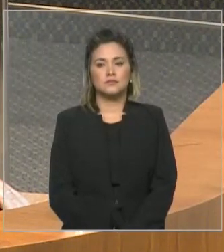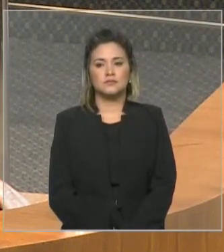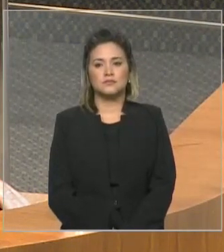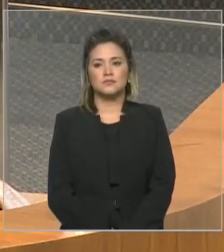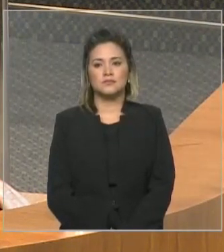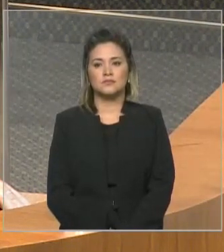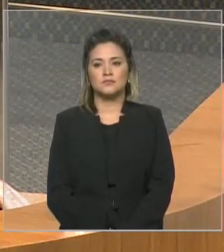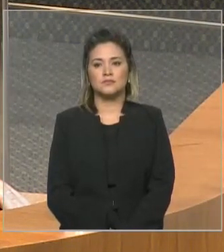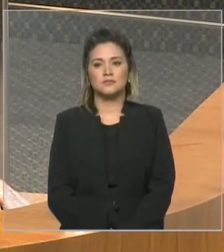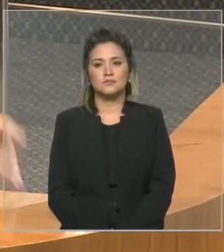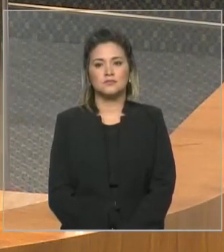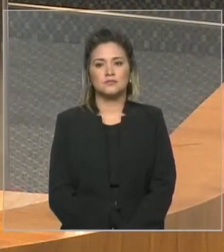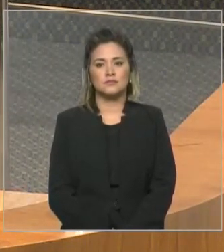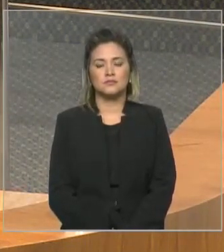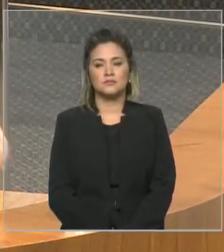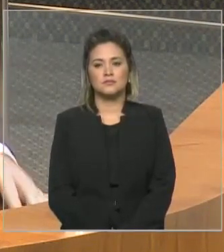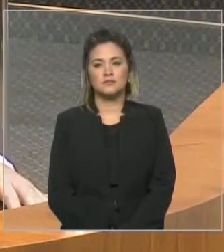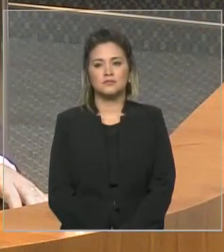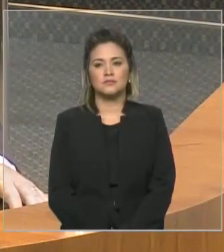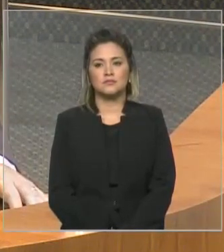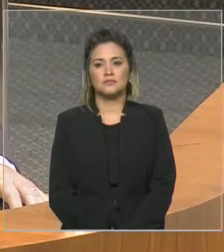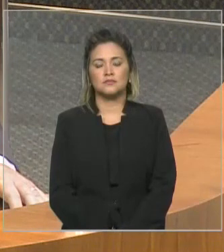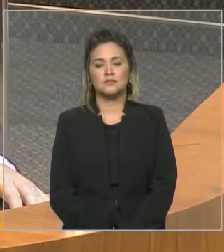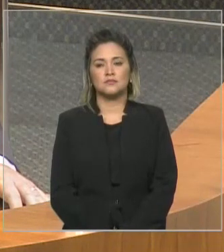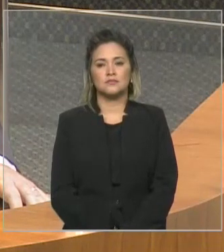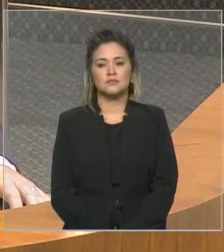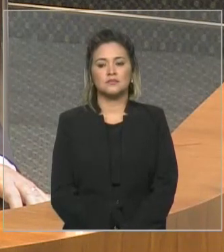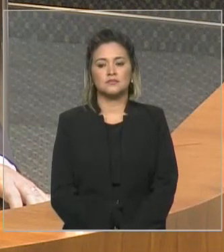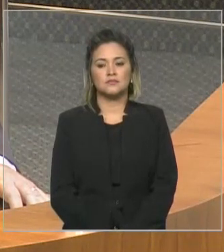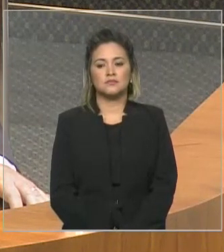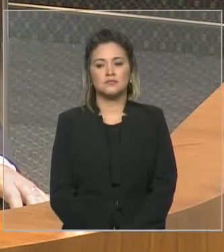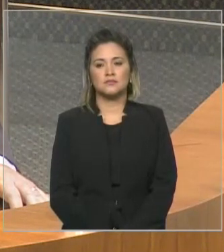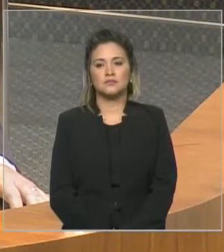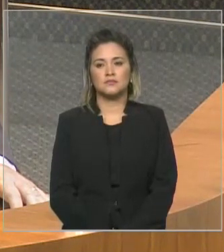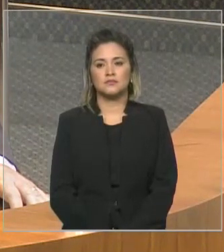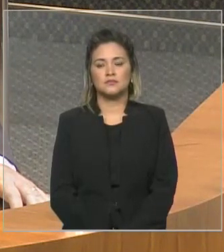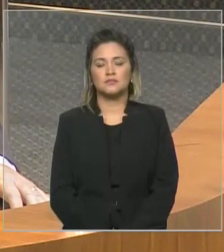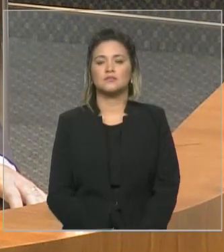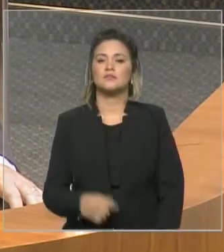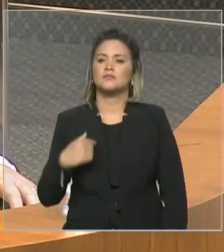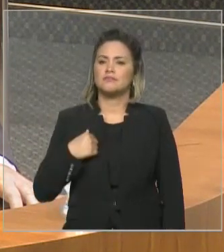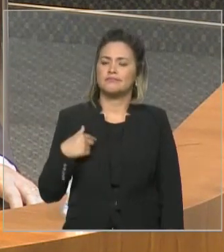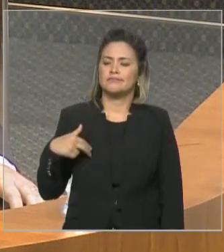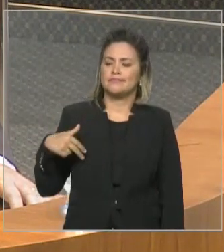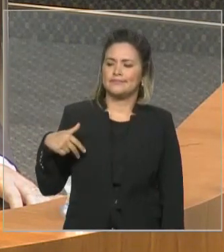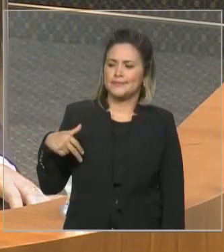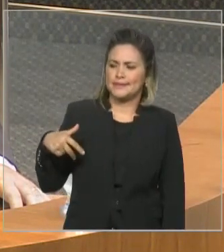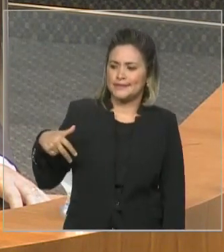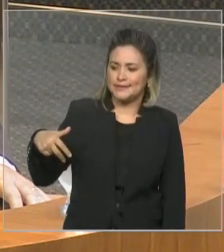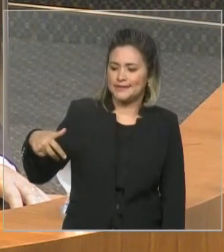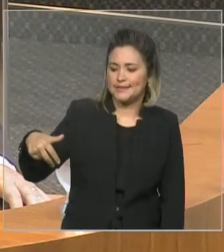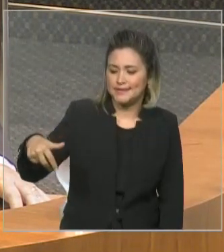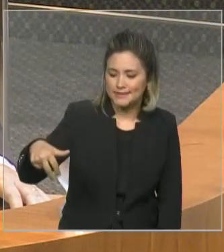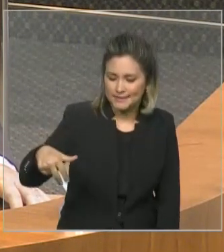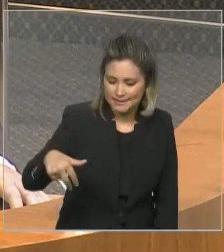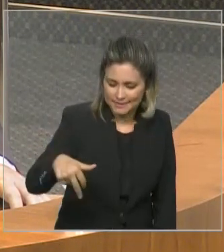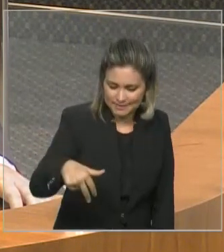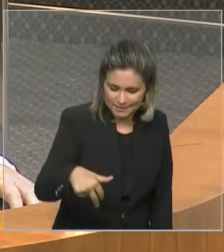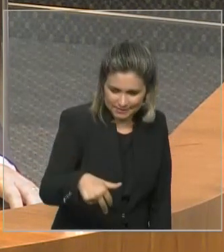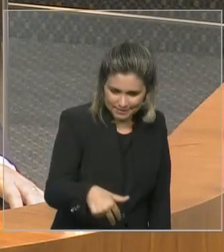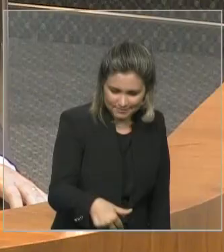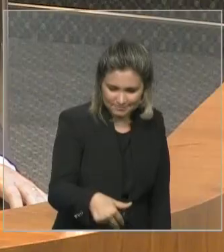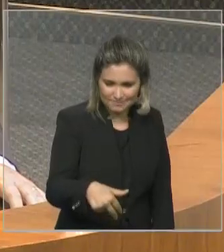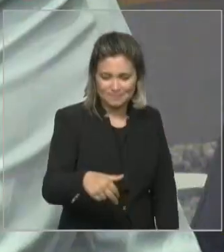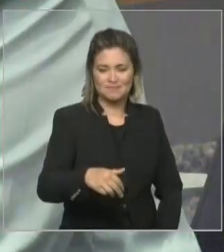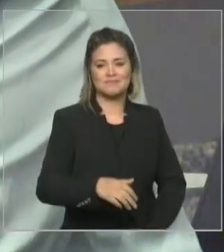Deputado Marcelo, logo em seguida, a deputada Cleide. Deputado Marcelo. Deputada Cleide, por favor. Mesmo descendo essa rampa, vindo aqui, deslocando meu colega